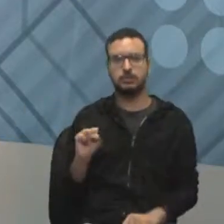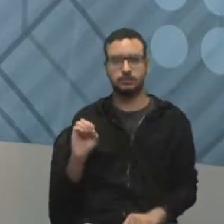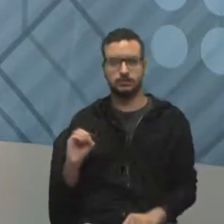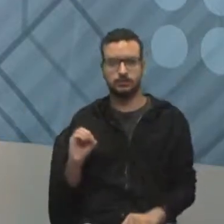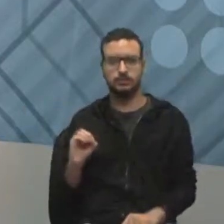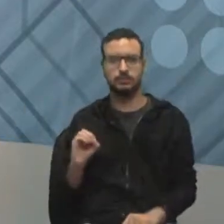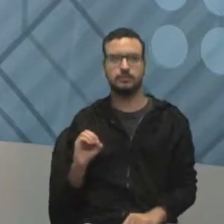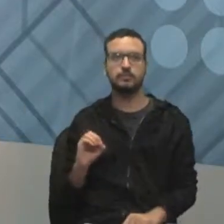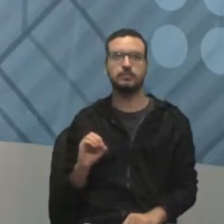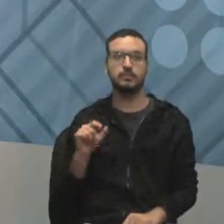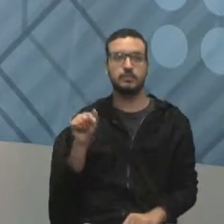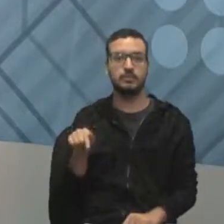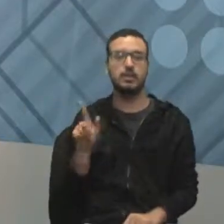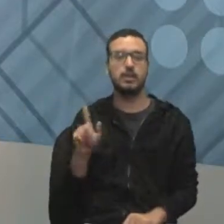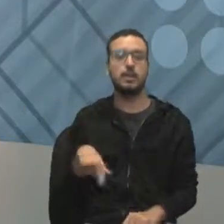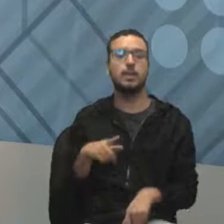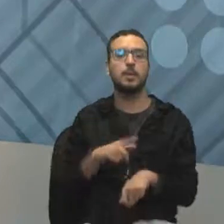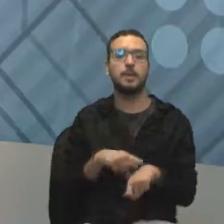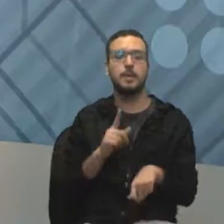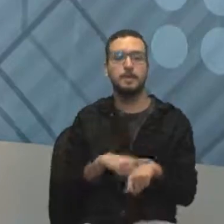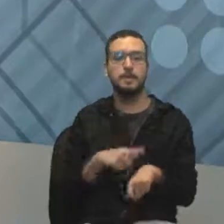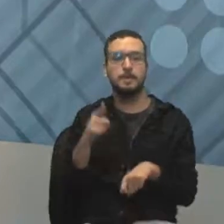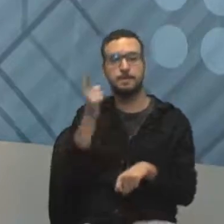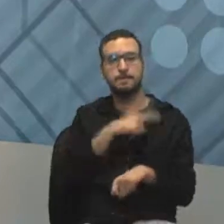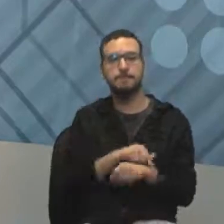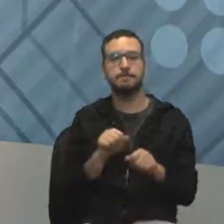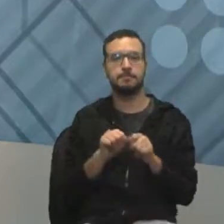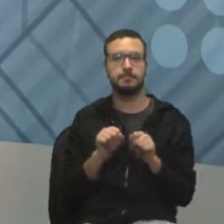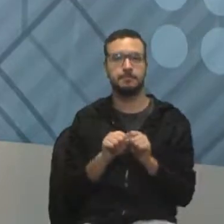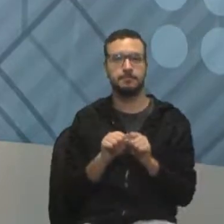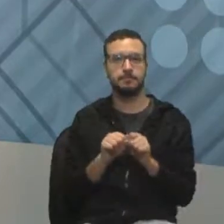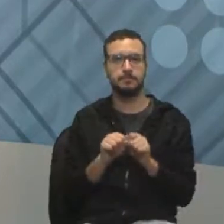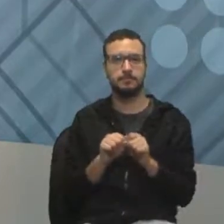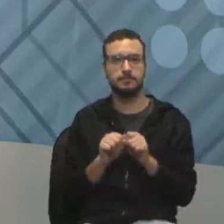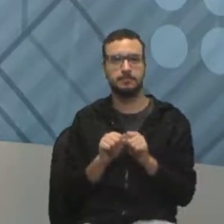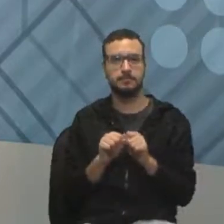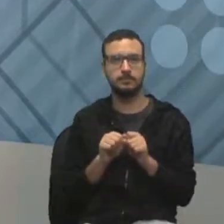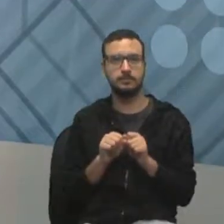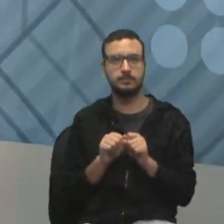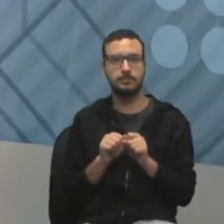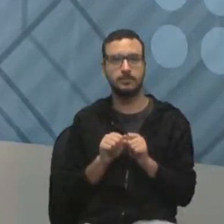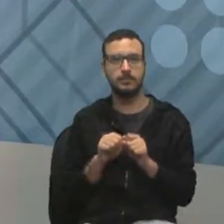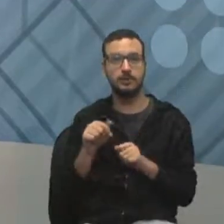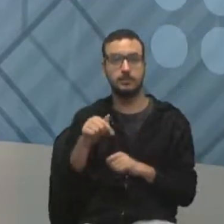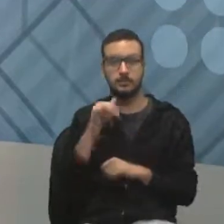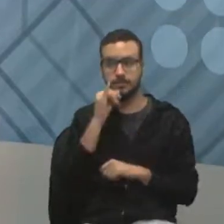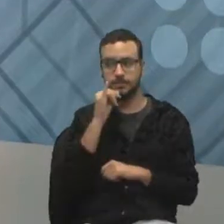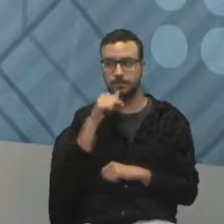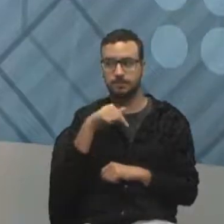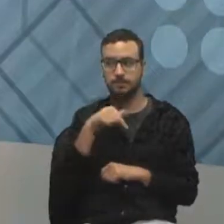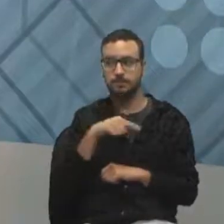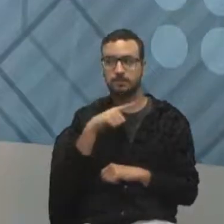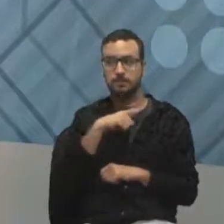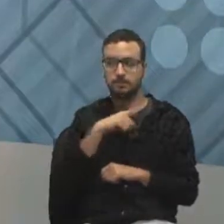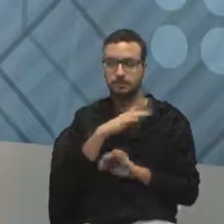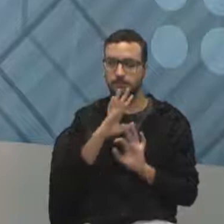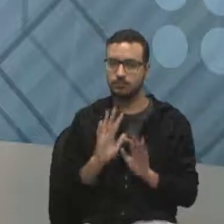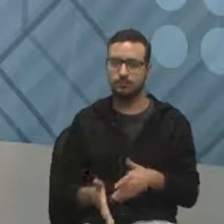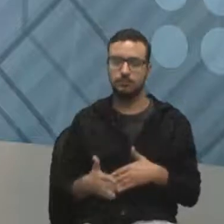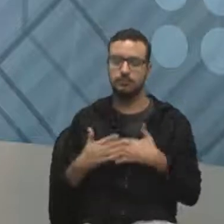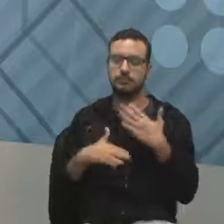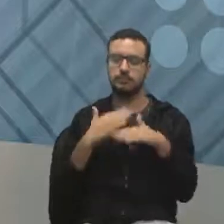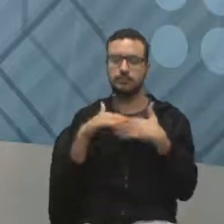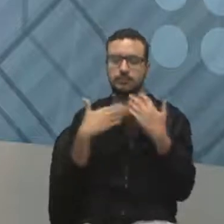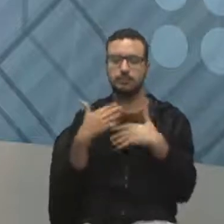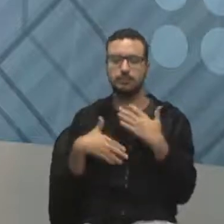pode trabalhar. Esse seria o momento de trazer ela aqui para a gente, tá? No nosso caso, a gente já tem um grande processo de qualidade.